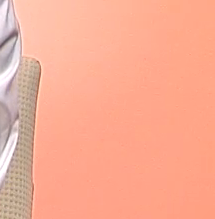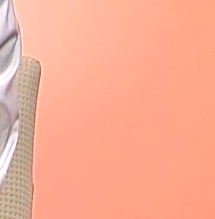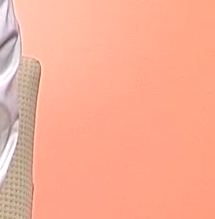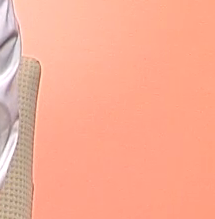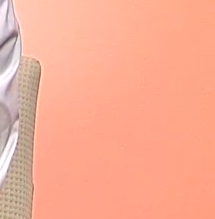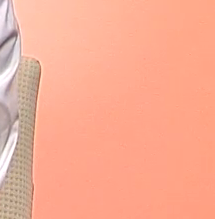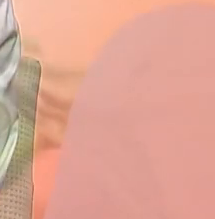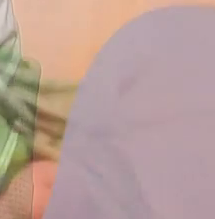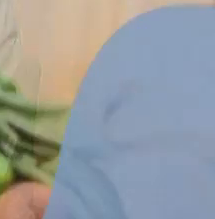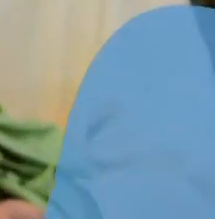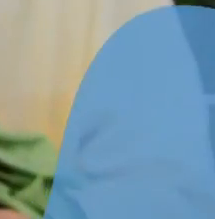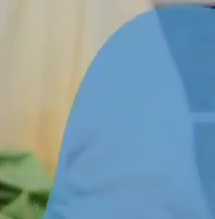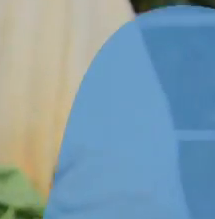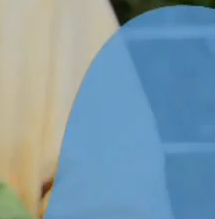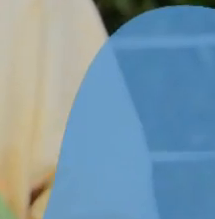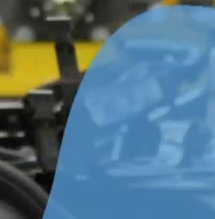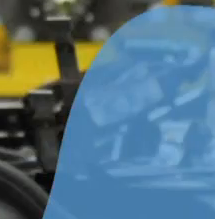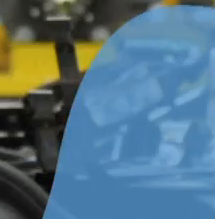próxima.